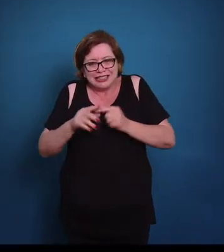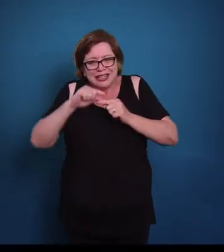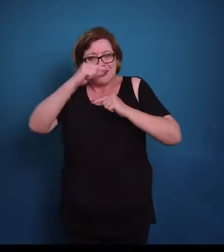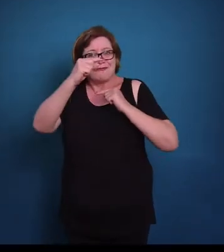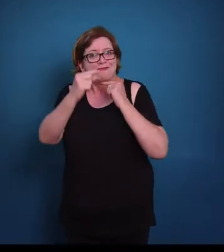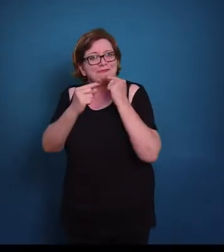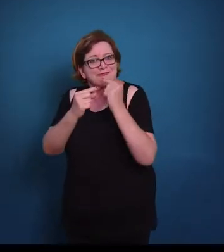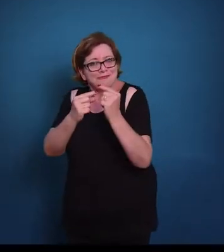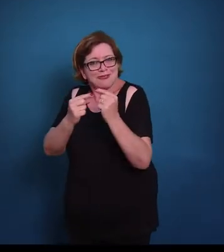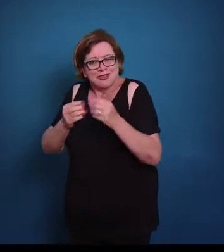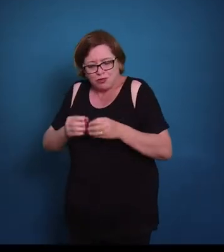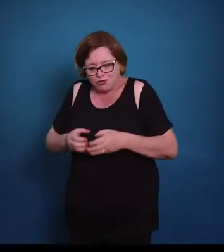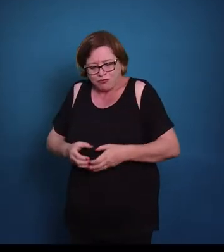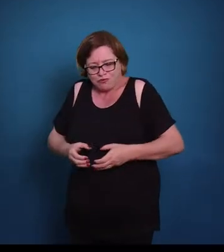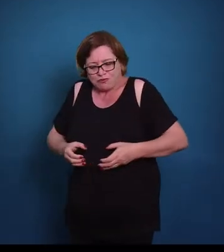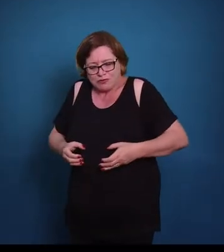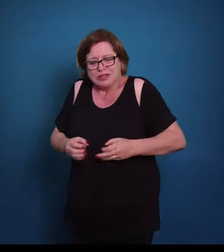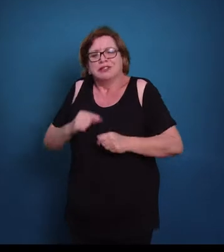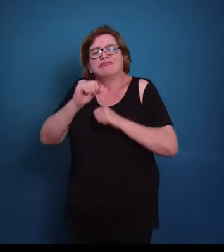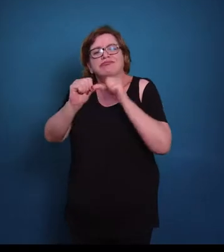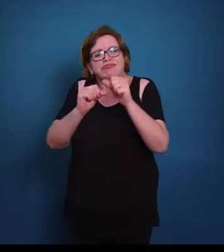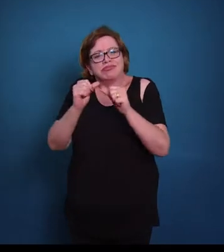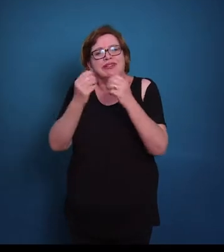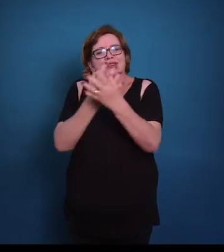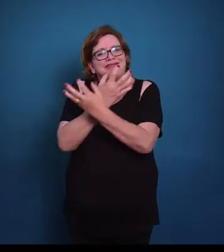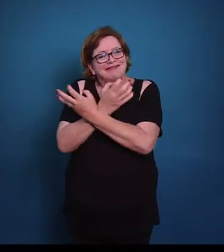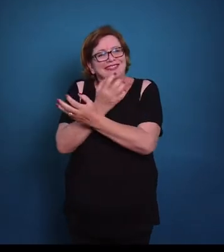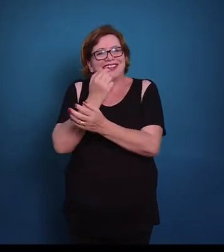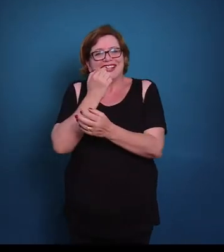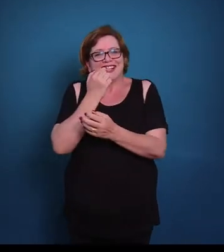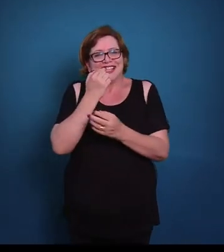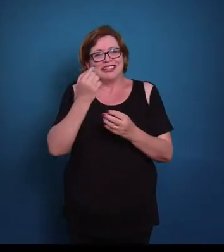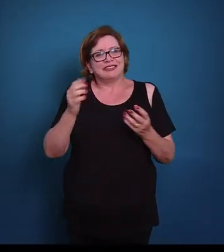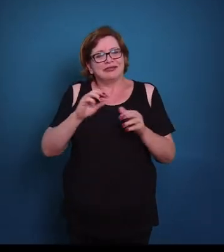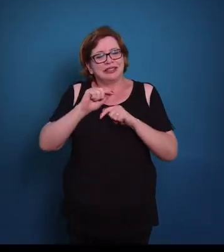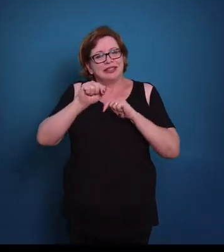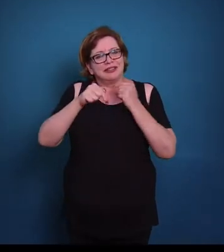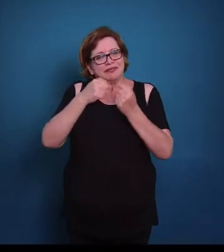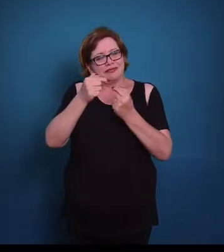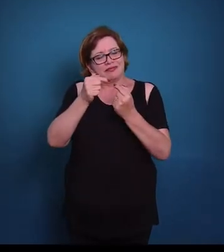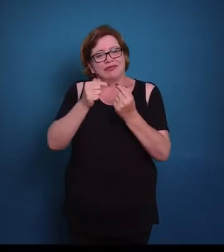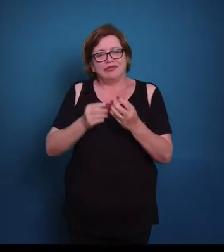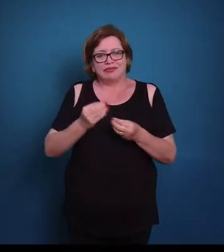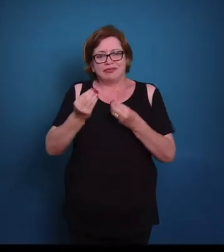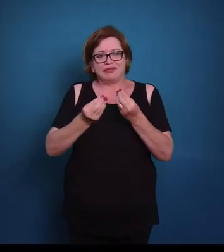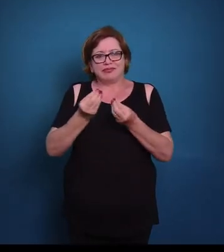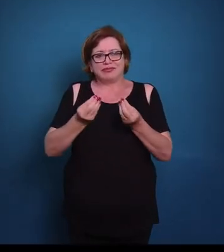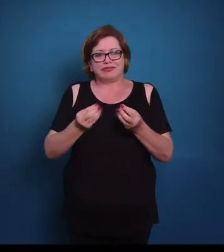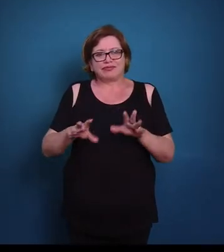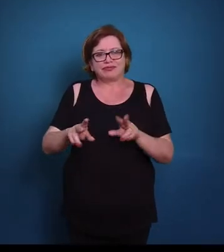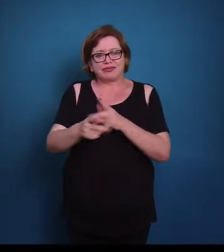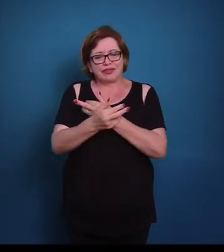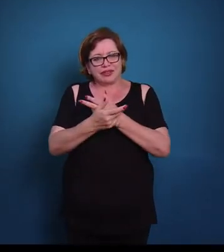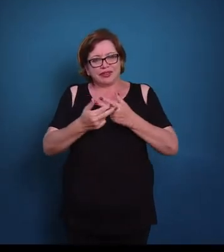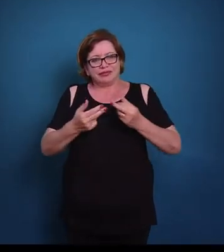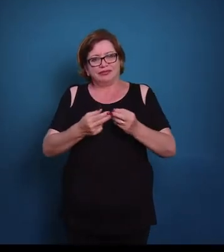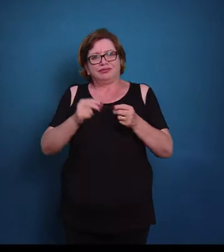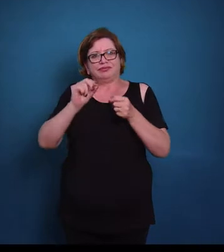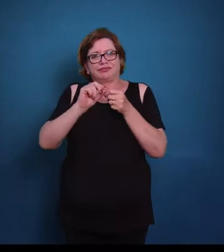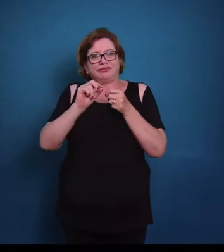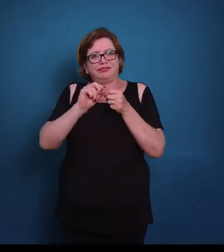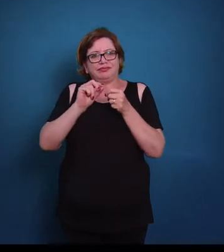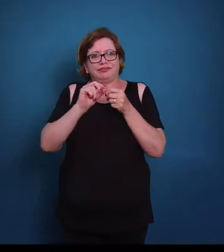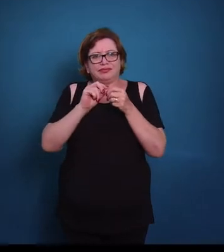dando a formação dos ossos. Ela também vai formar o disco epifisário, que vai ficar entre a diáfise e a epífise dos ossos, permitindo